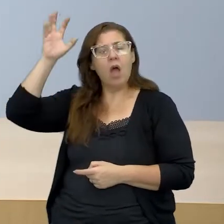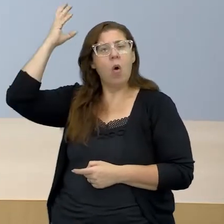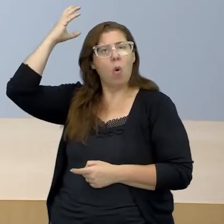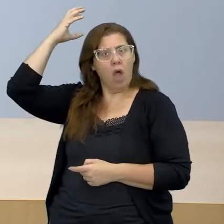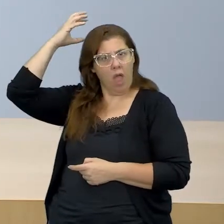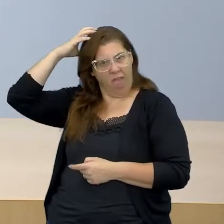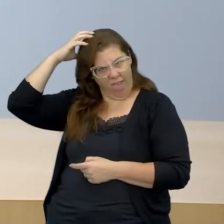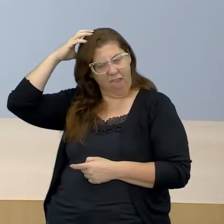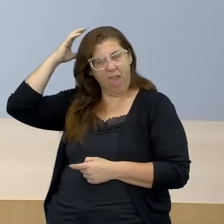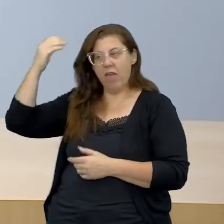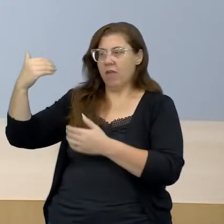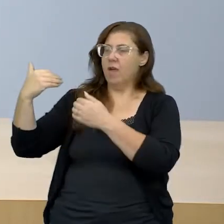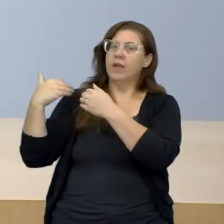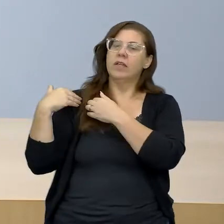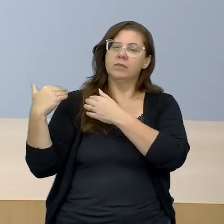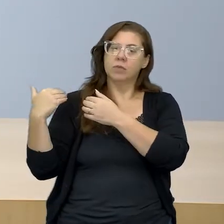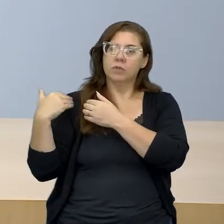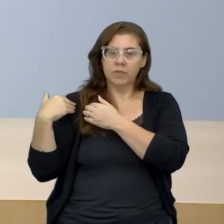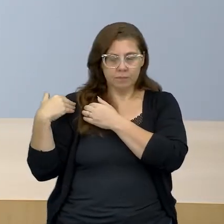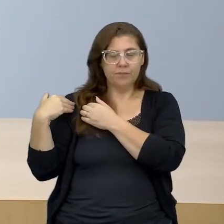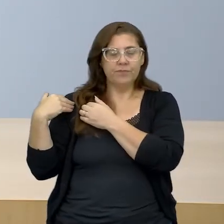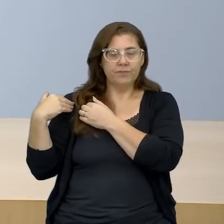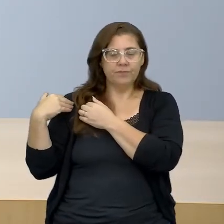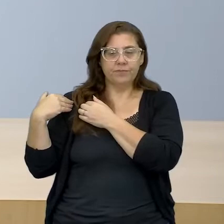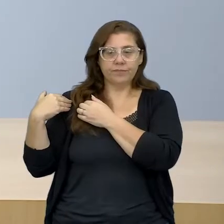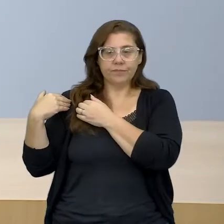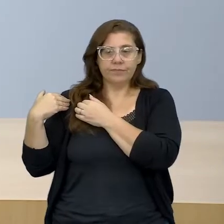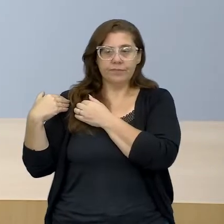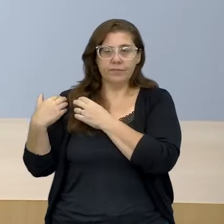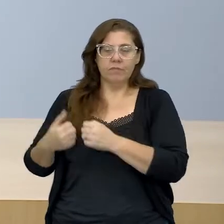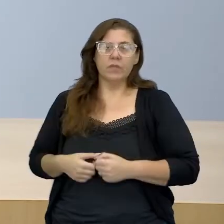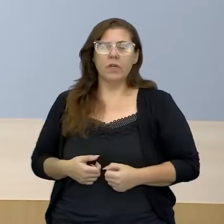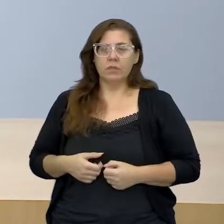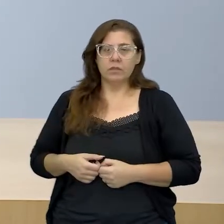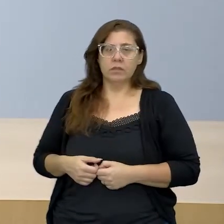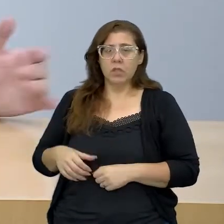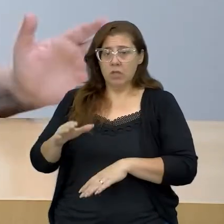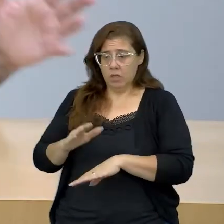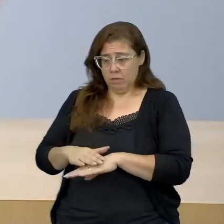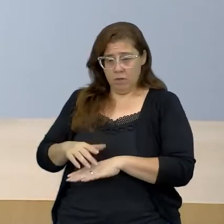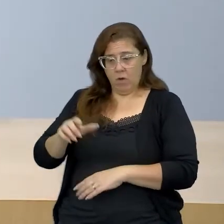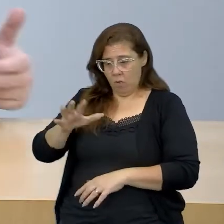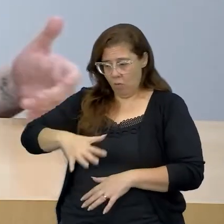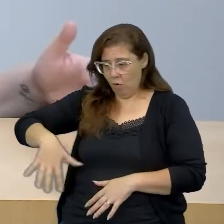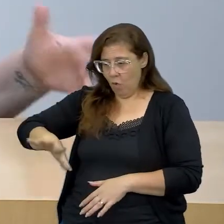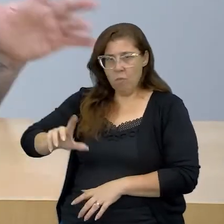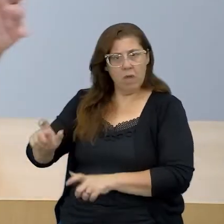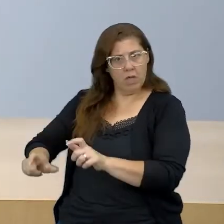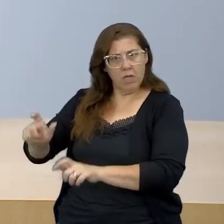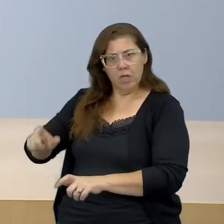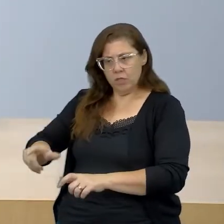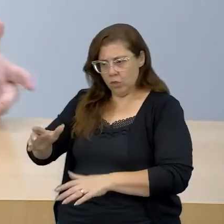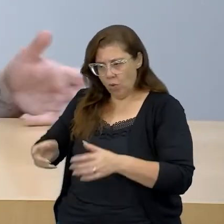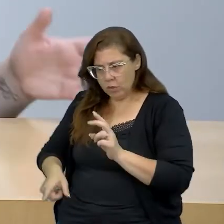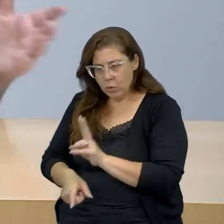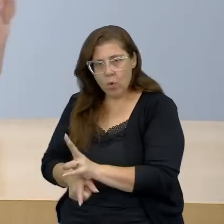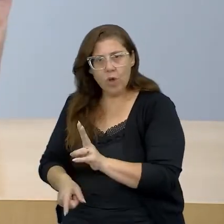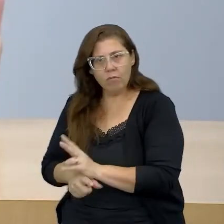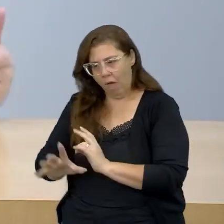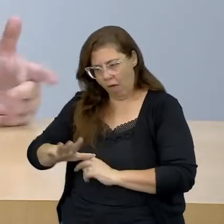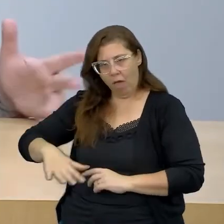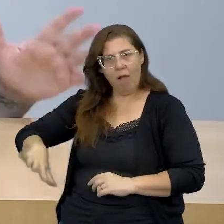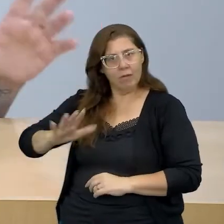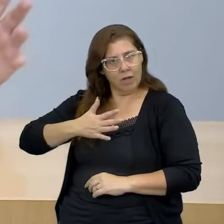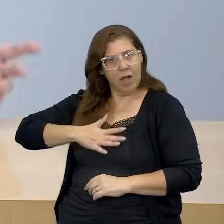rei, cabe ao monarca, ao déspota, o poder de deixar tranquilos alguns indivíduos, alguns setores